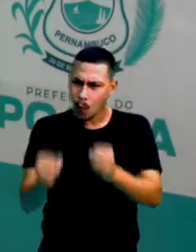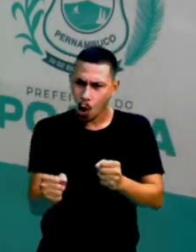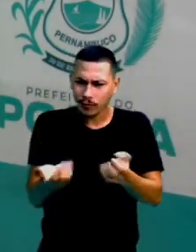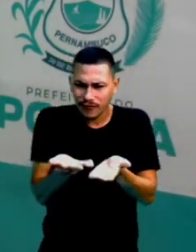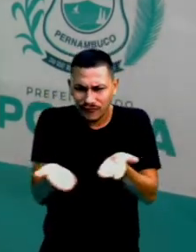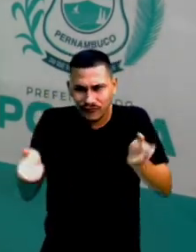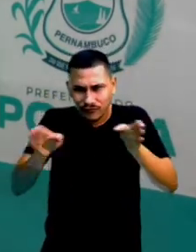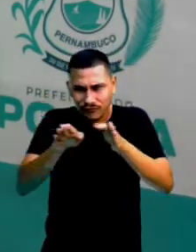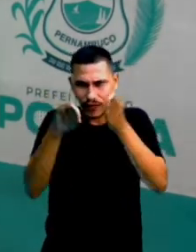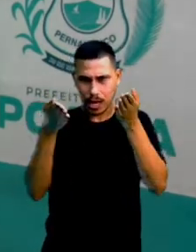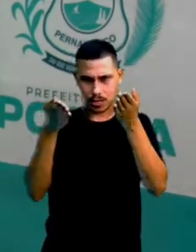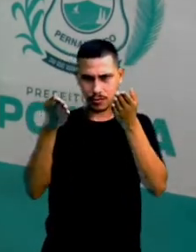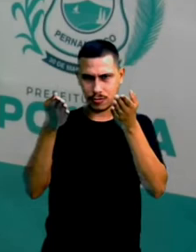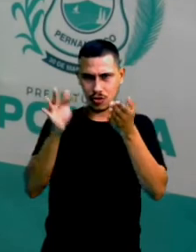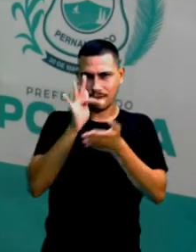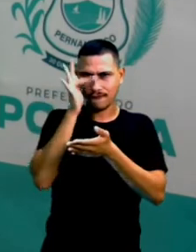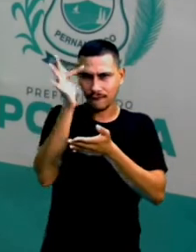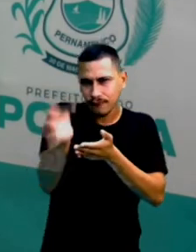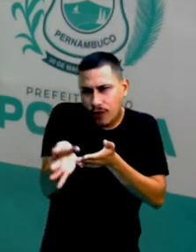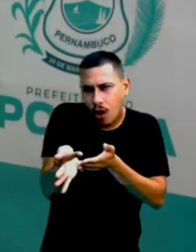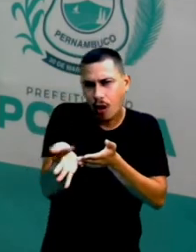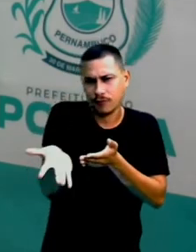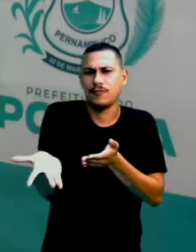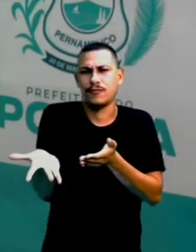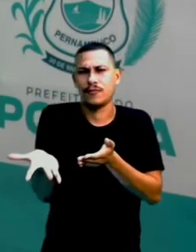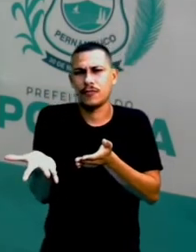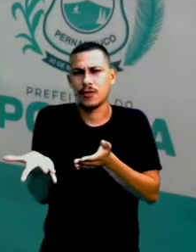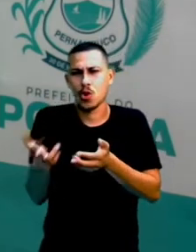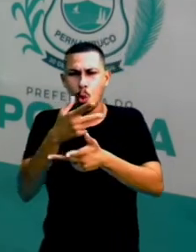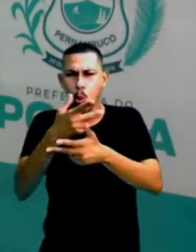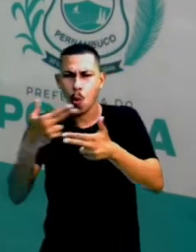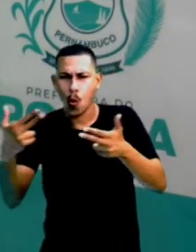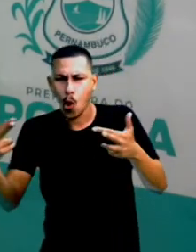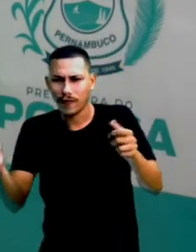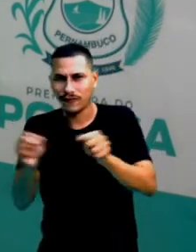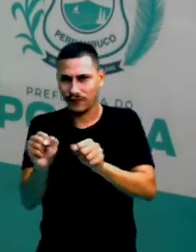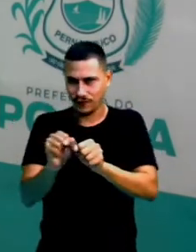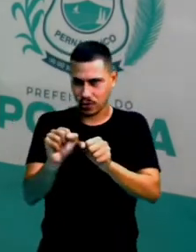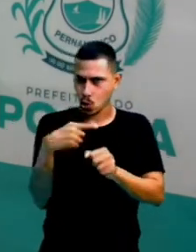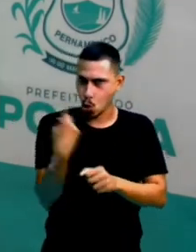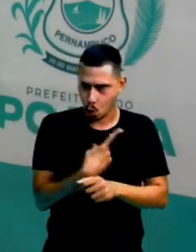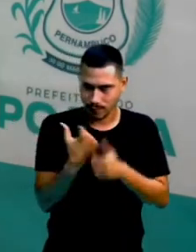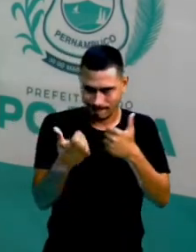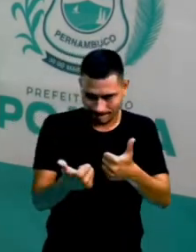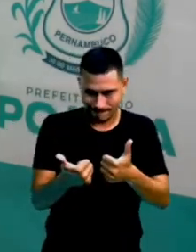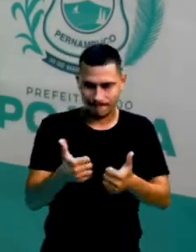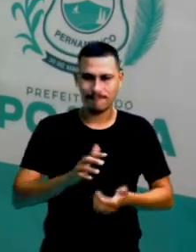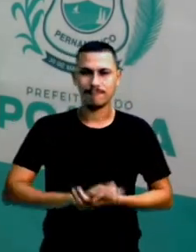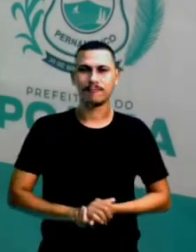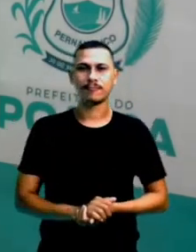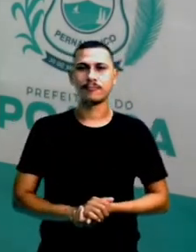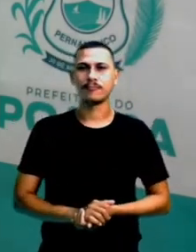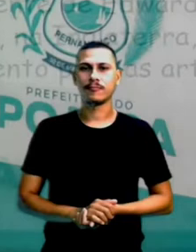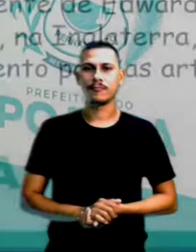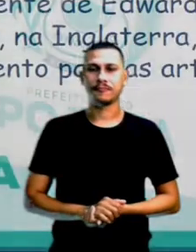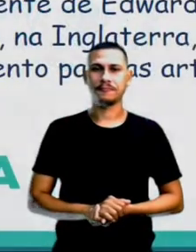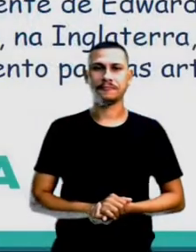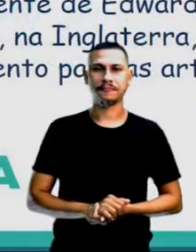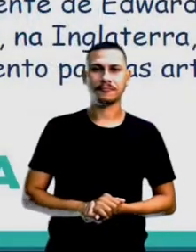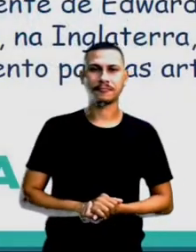peças de cerâmica Ok? Esculturas em cerâmica É disso que a gente está falando Mas voltando